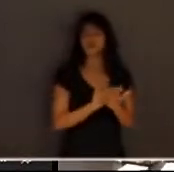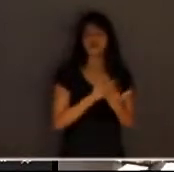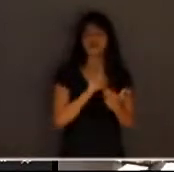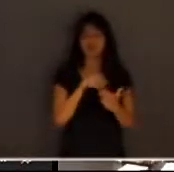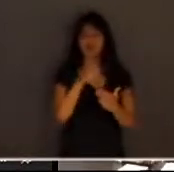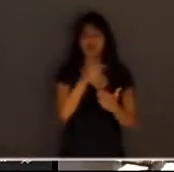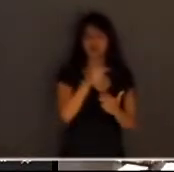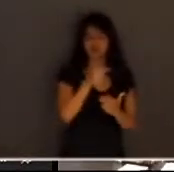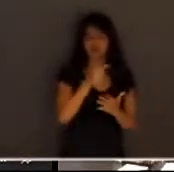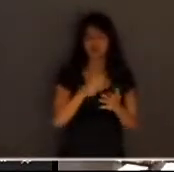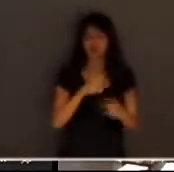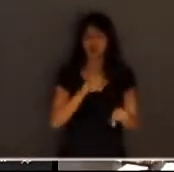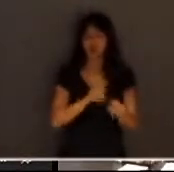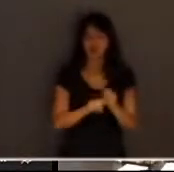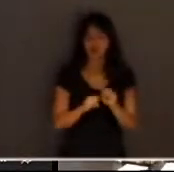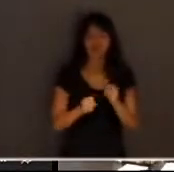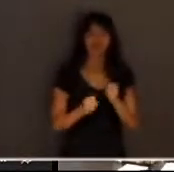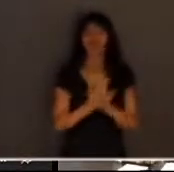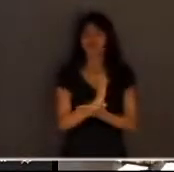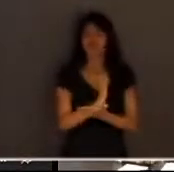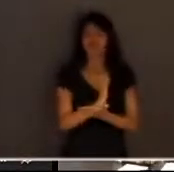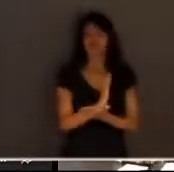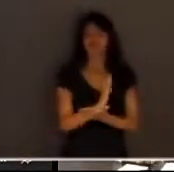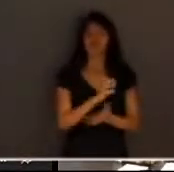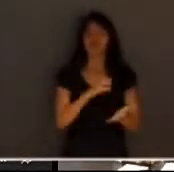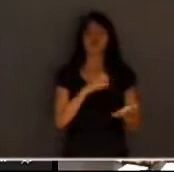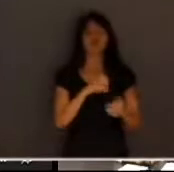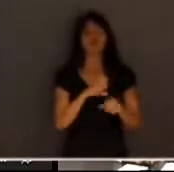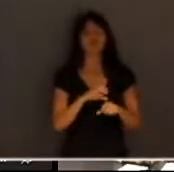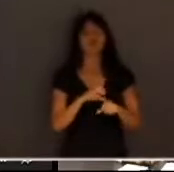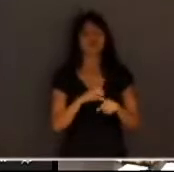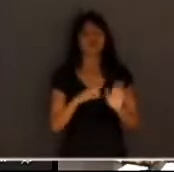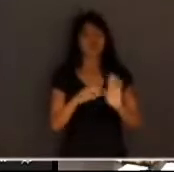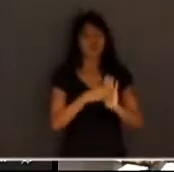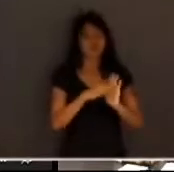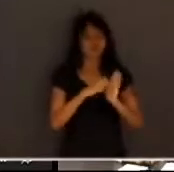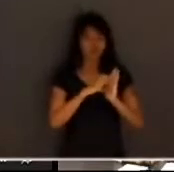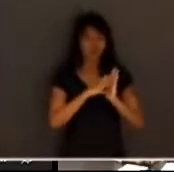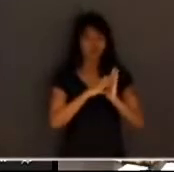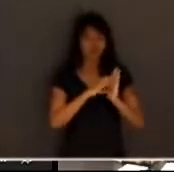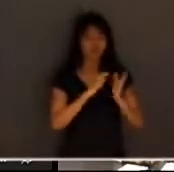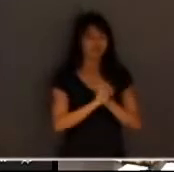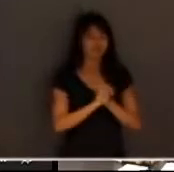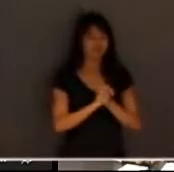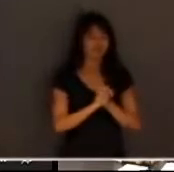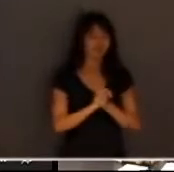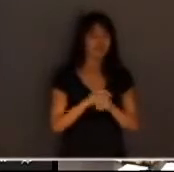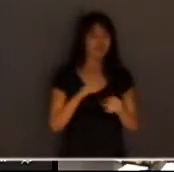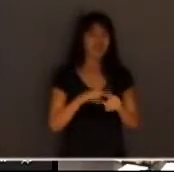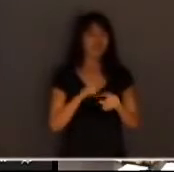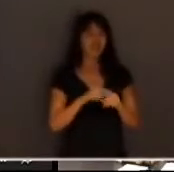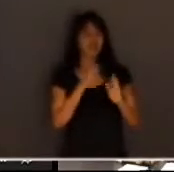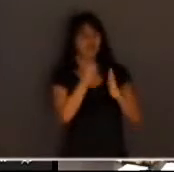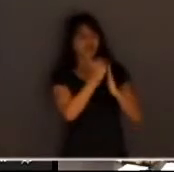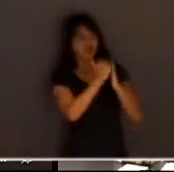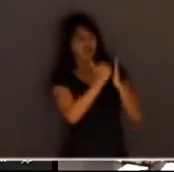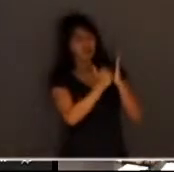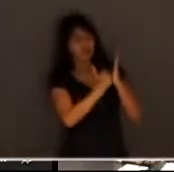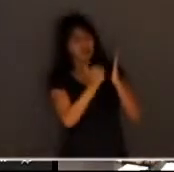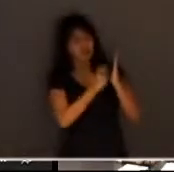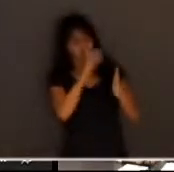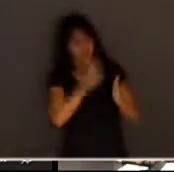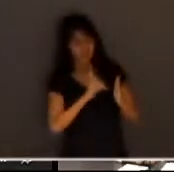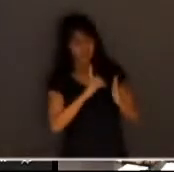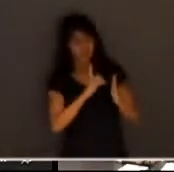aprovados no concurso público a classificação dos direitos fundamentais classificação dos direitos fundamentais inventada lá no ano de